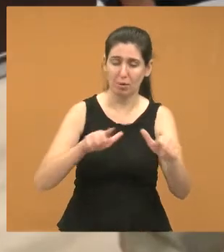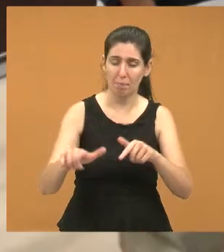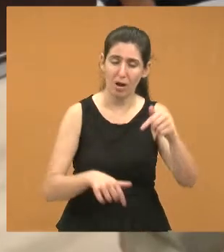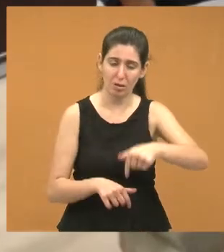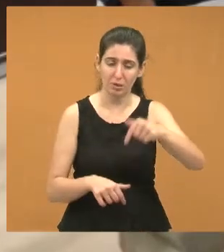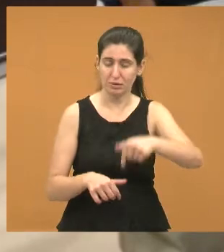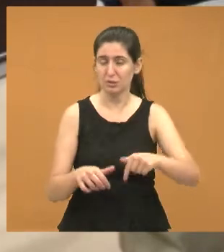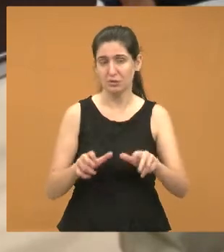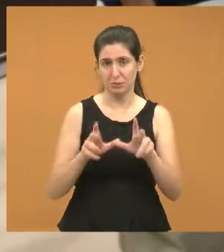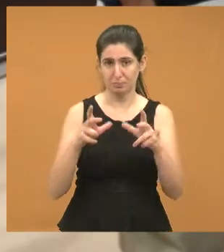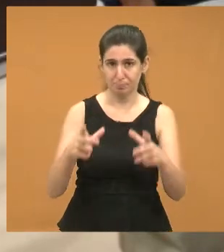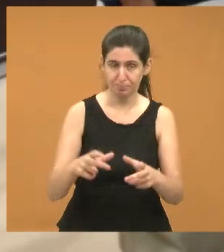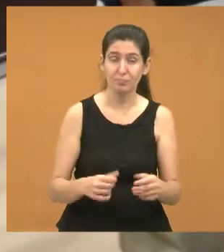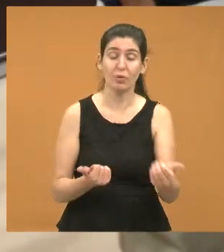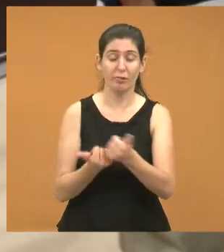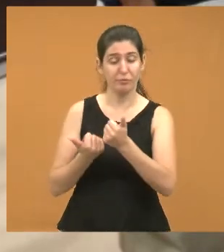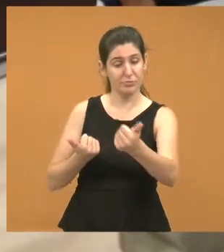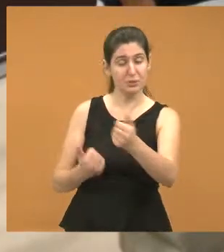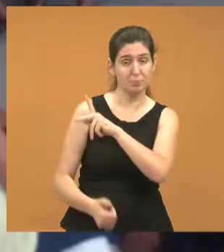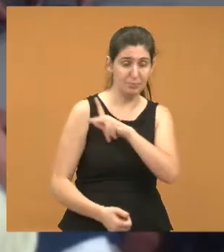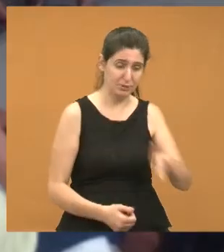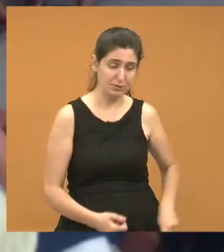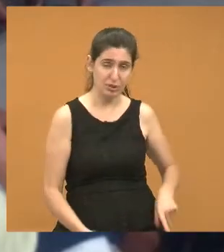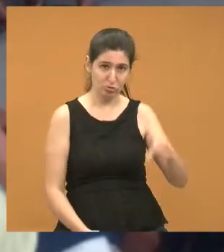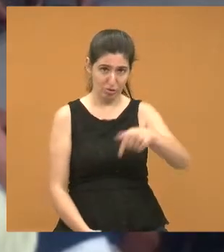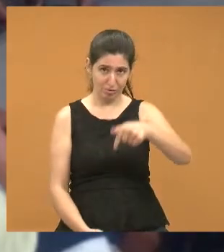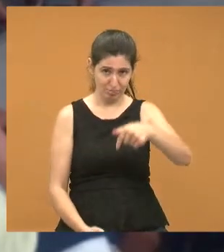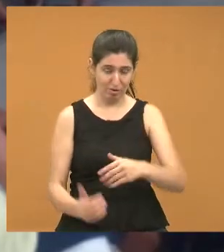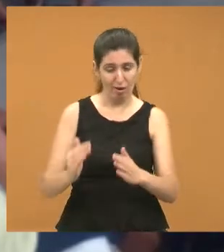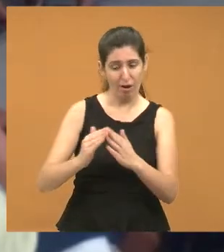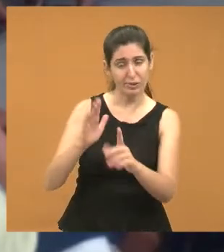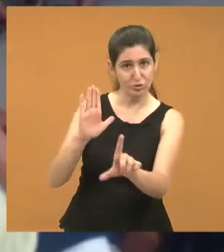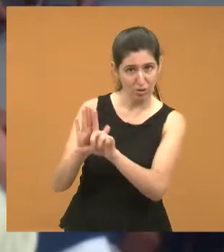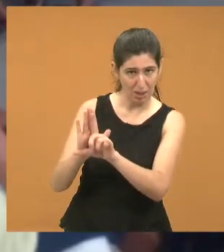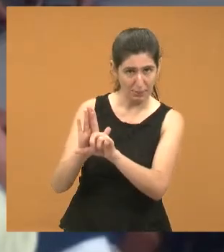frente também dessa mesa, como vice-presidente dessa casa de lei. Está bom?